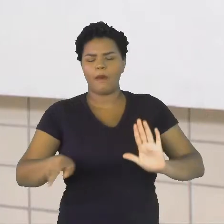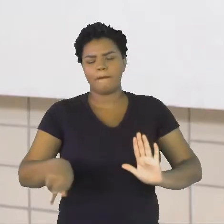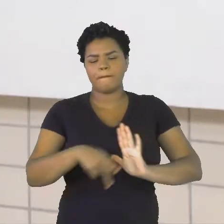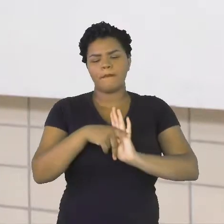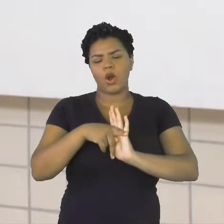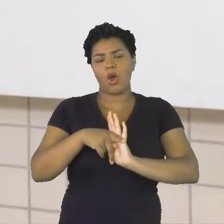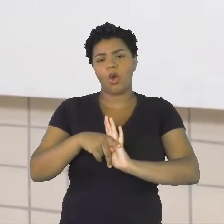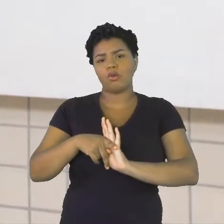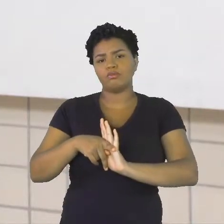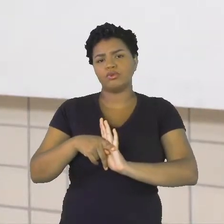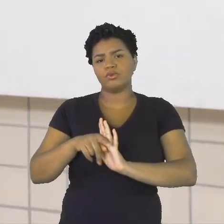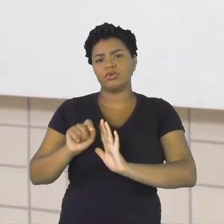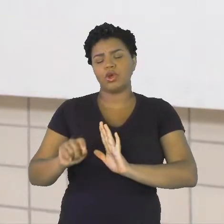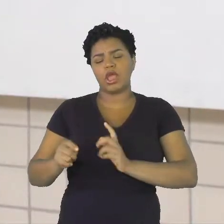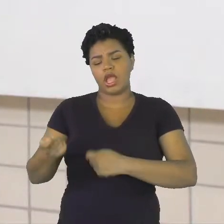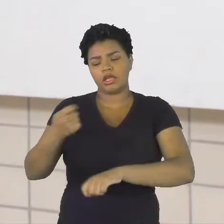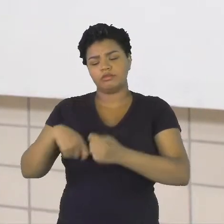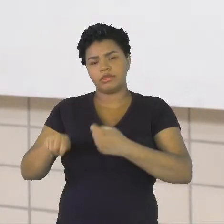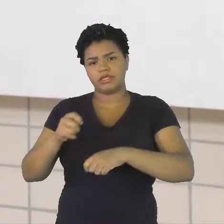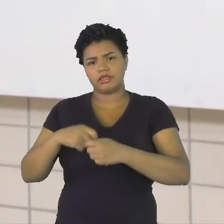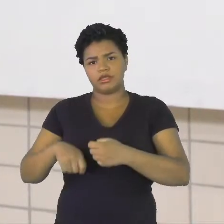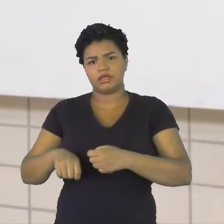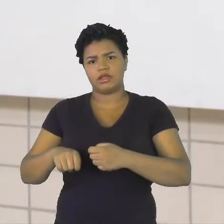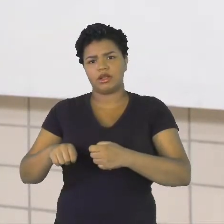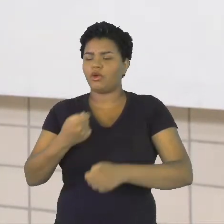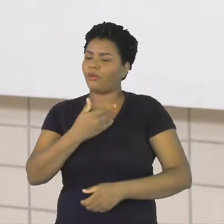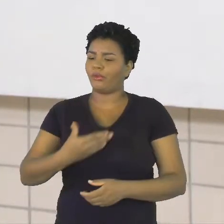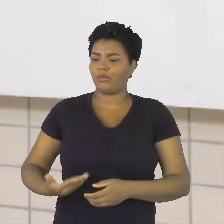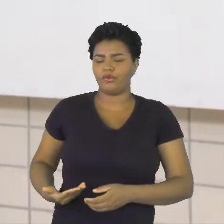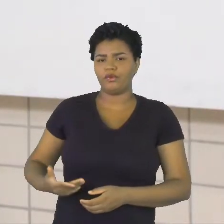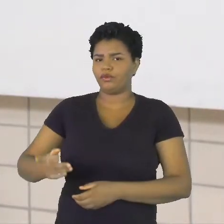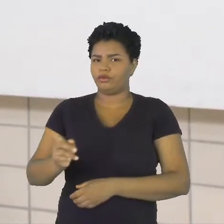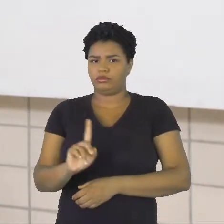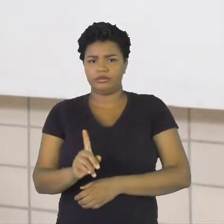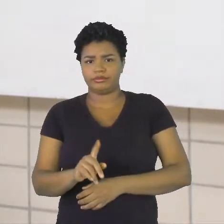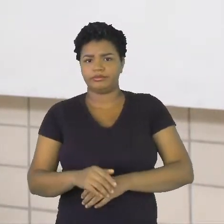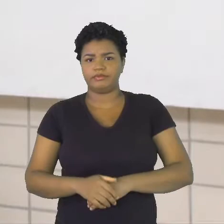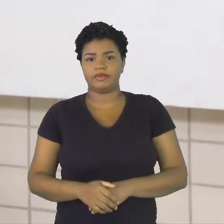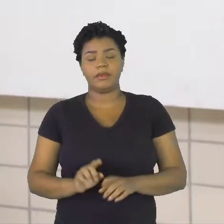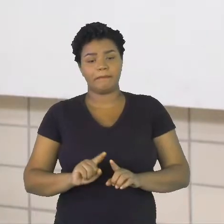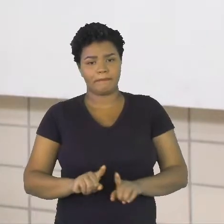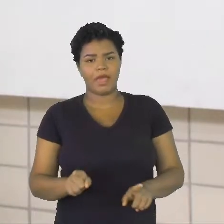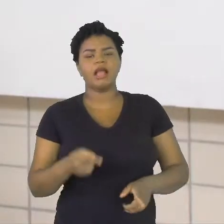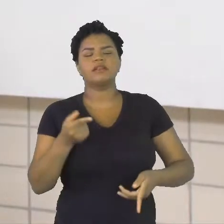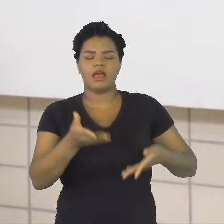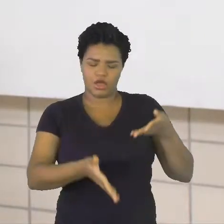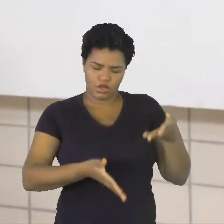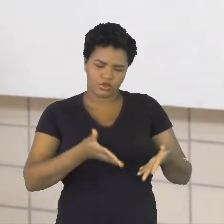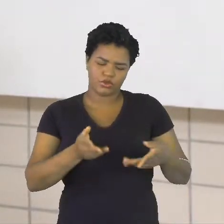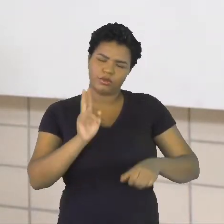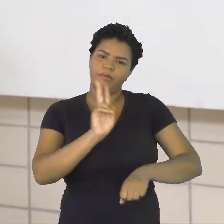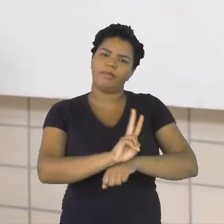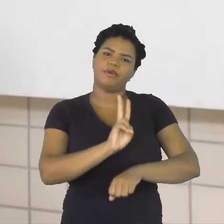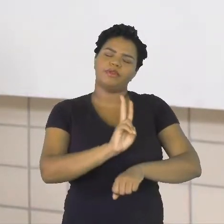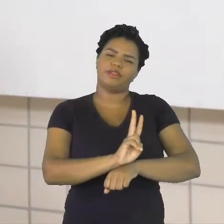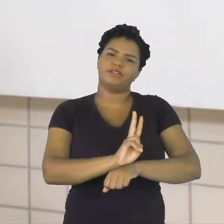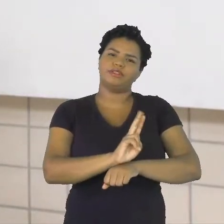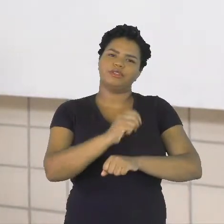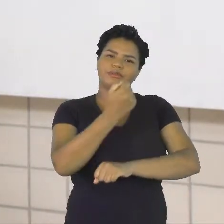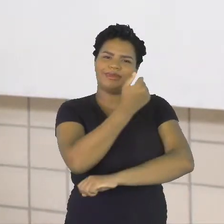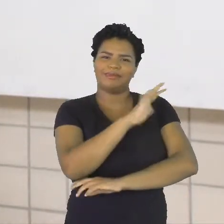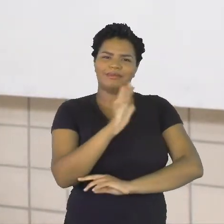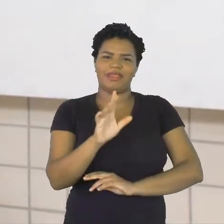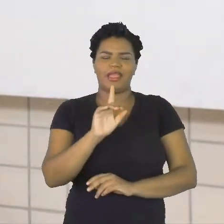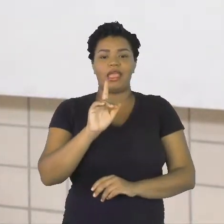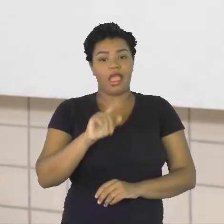administrativa pública e que elas atuam protegendo o meio ambiente. Esses órgãos,